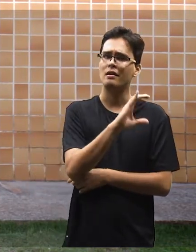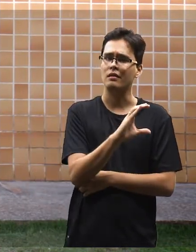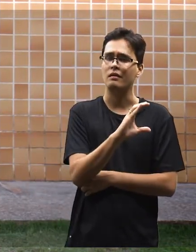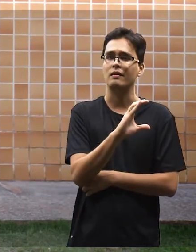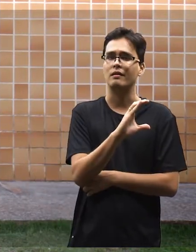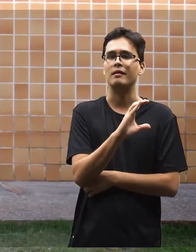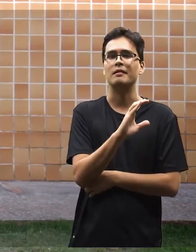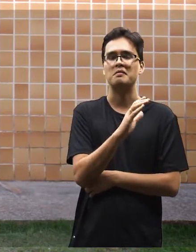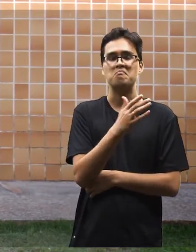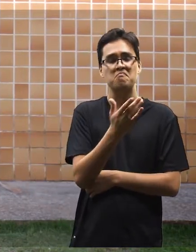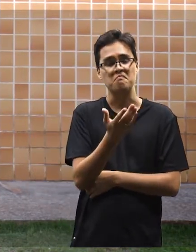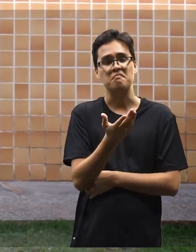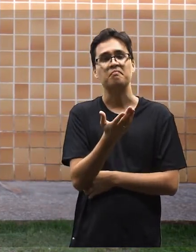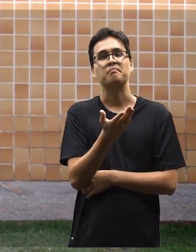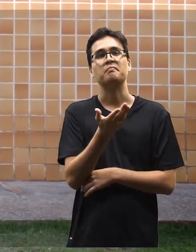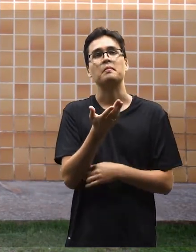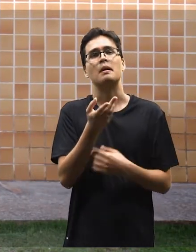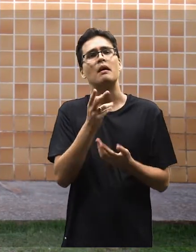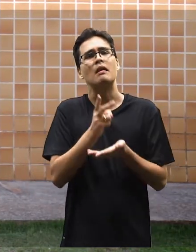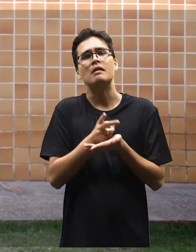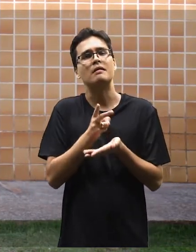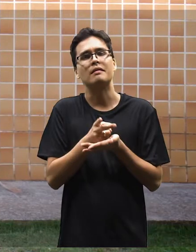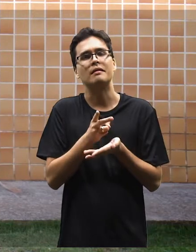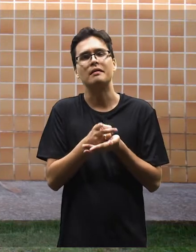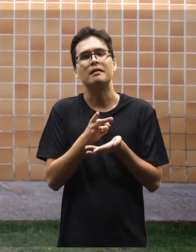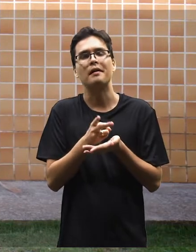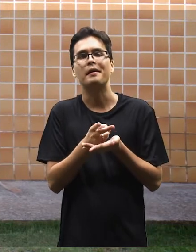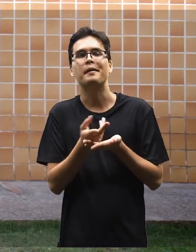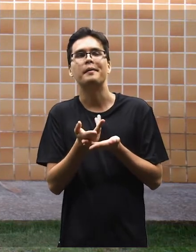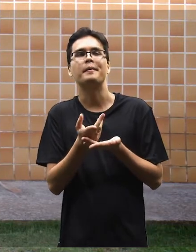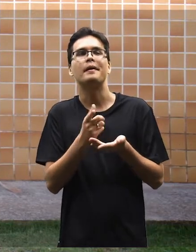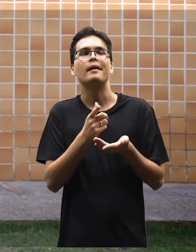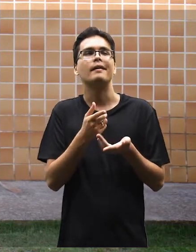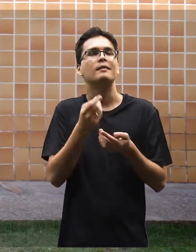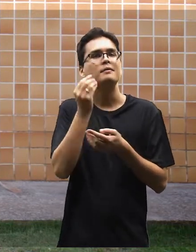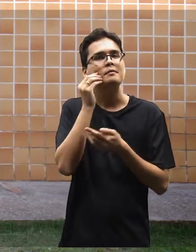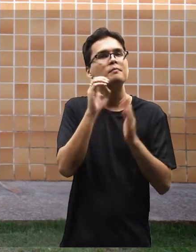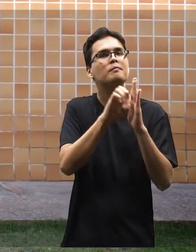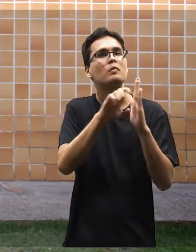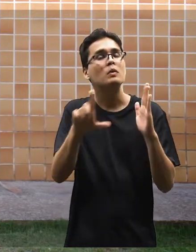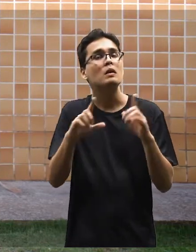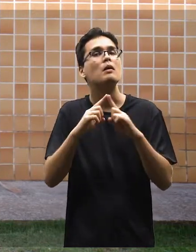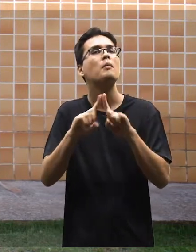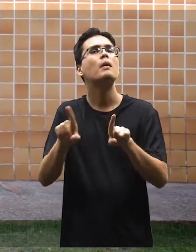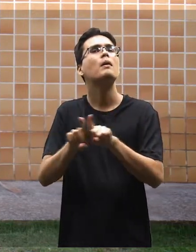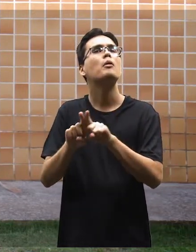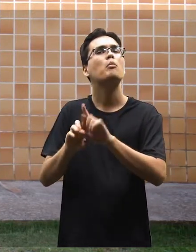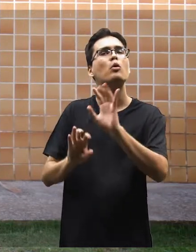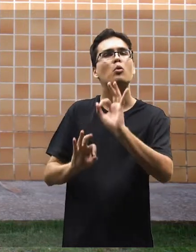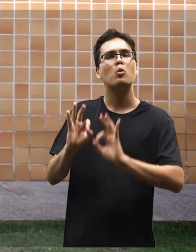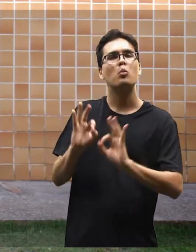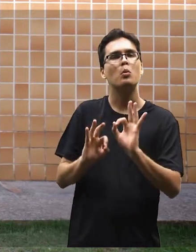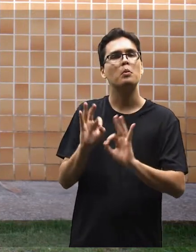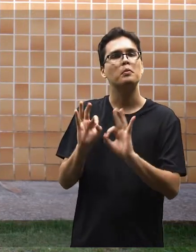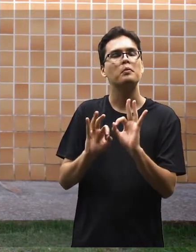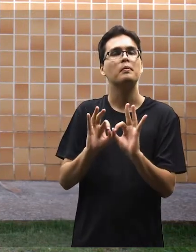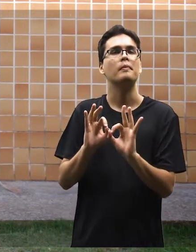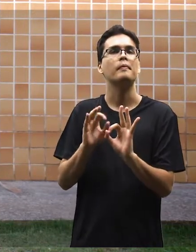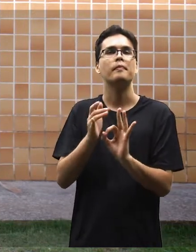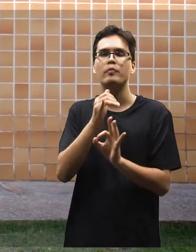científica, que a gente sempre concorre aos editais, também tem os projetos, né?